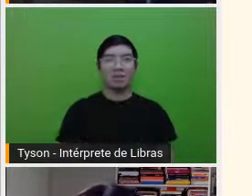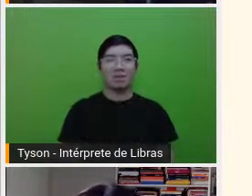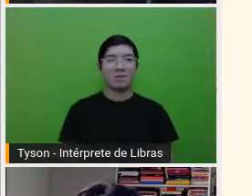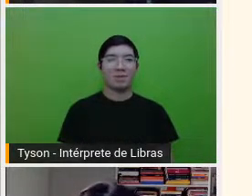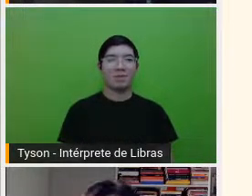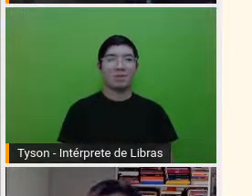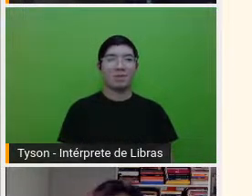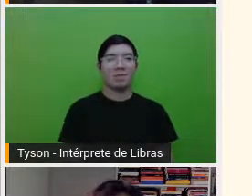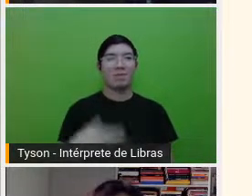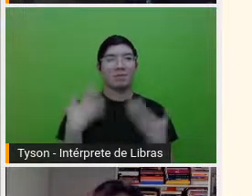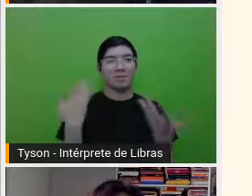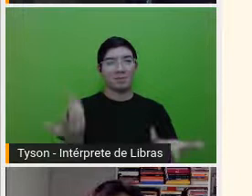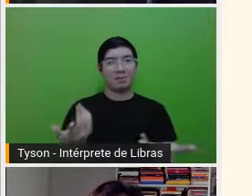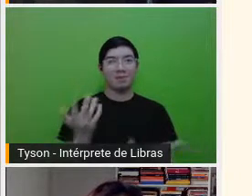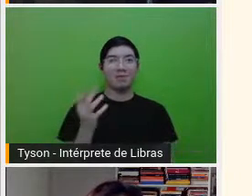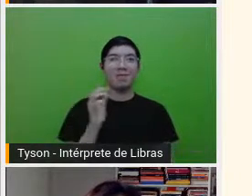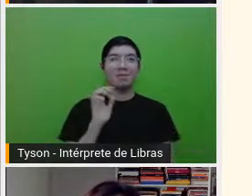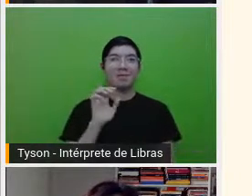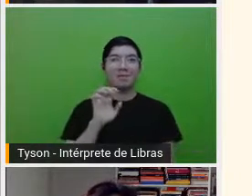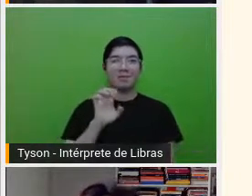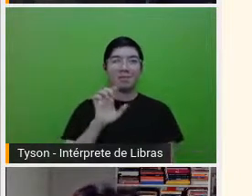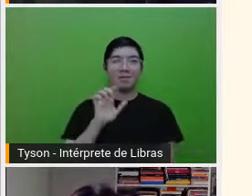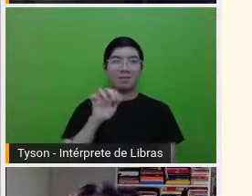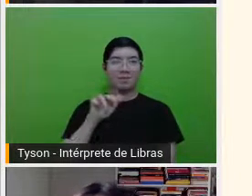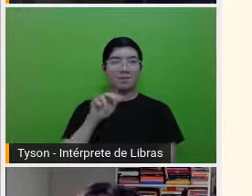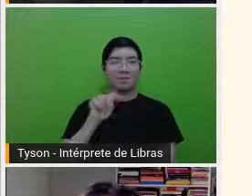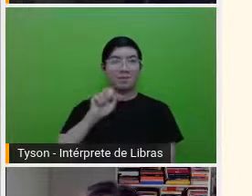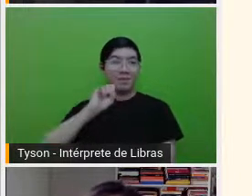interpretar Helena Ferrante no cinema. filme.